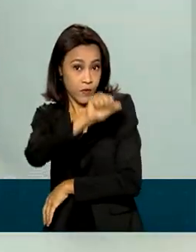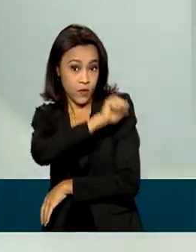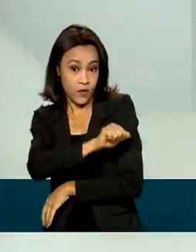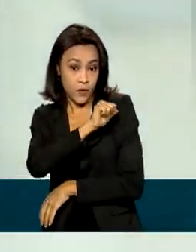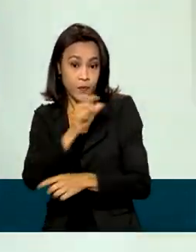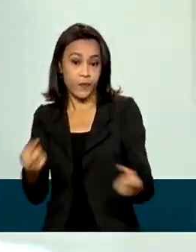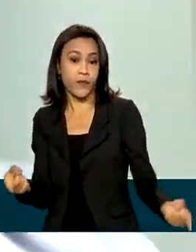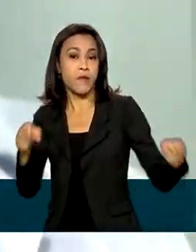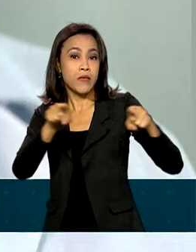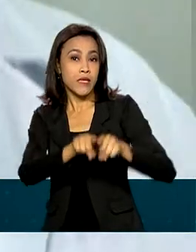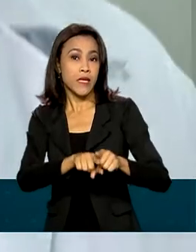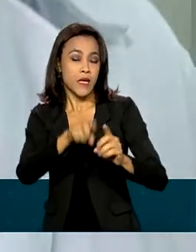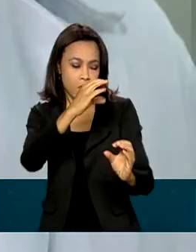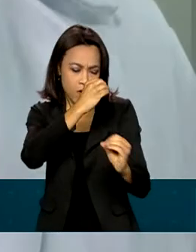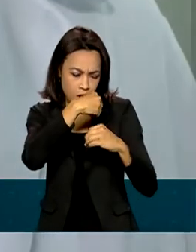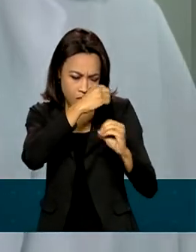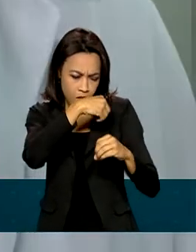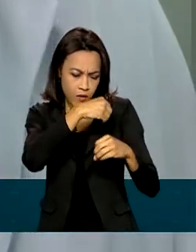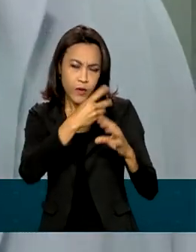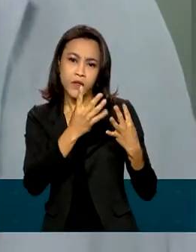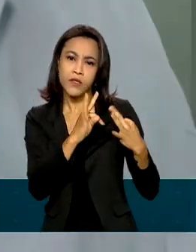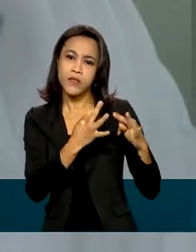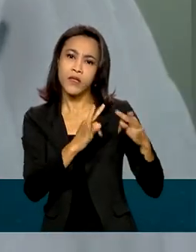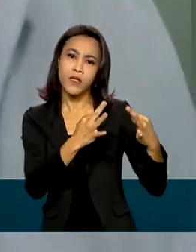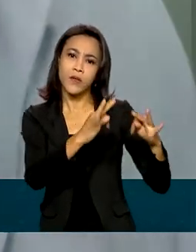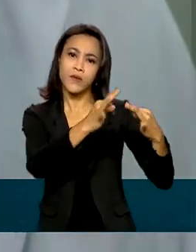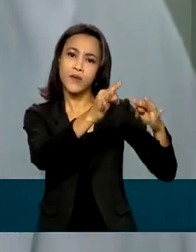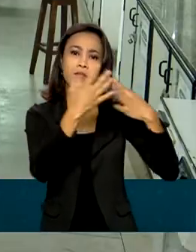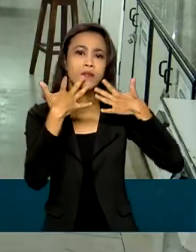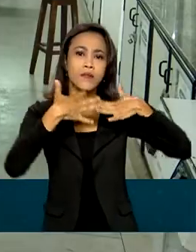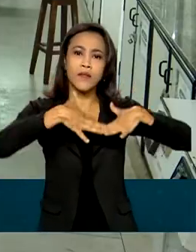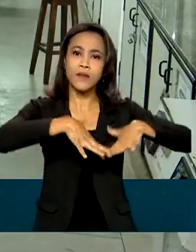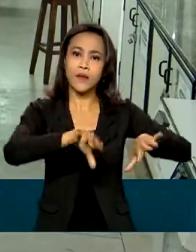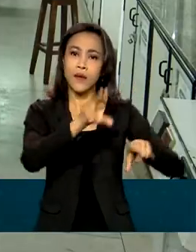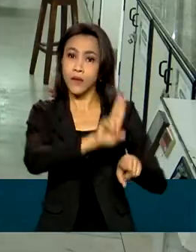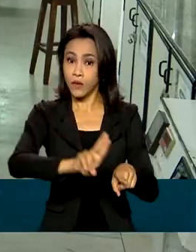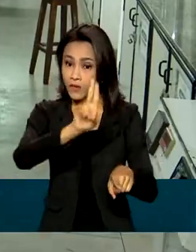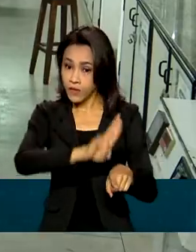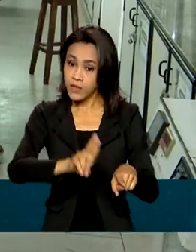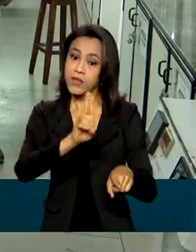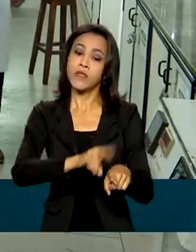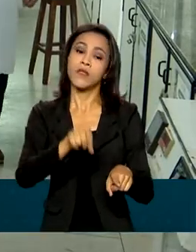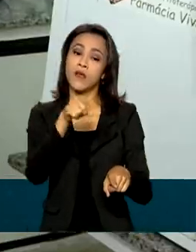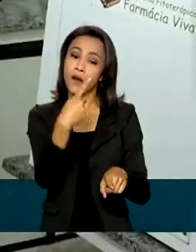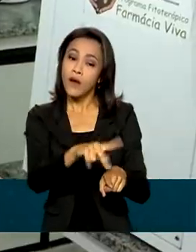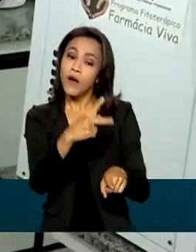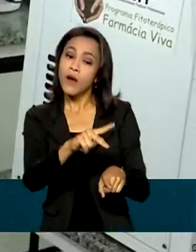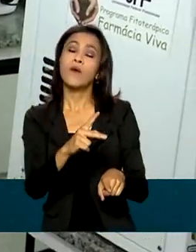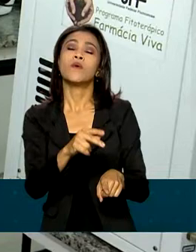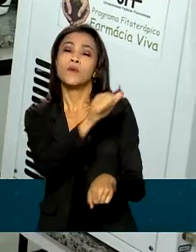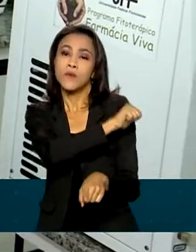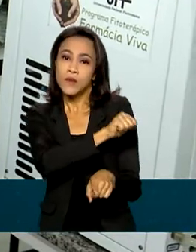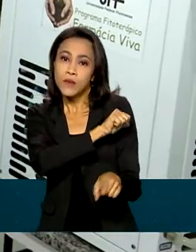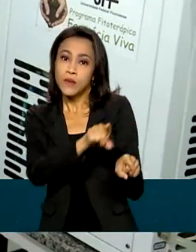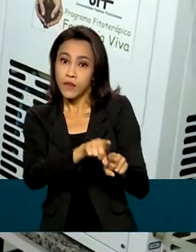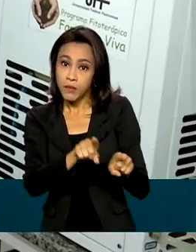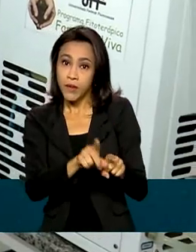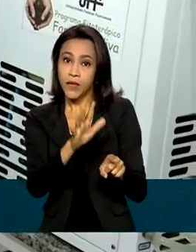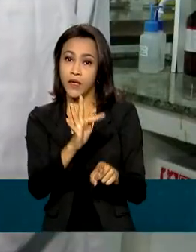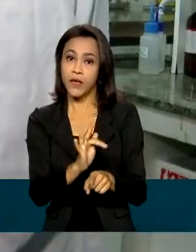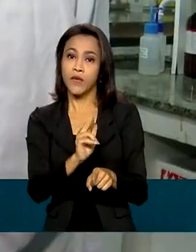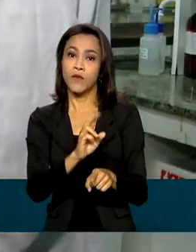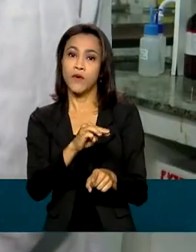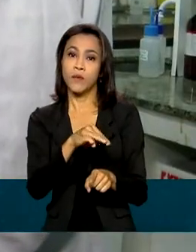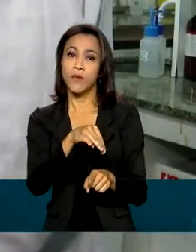parceria com o Laboratório de Tecnologia de Produtos Naturais da Universidade Federal Fluminense, que se dedica a pesquisar